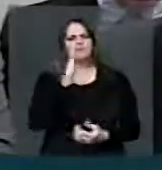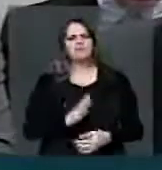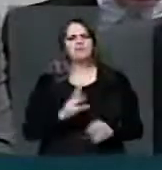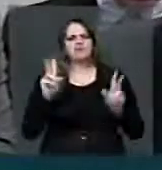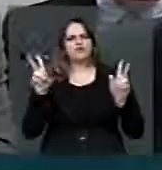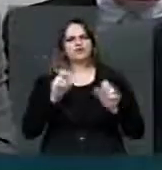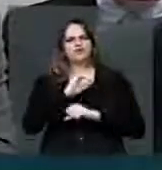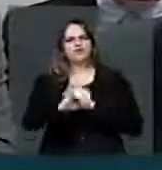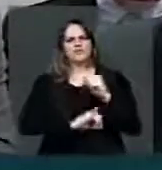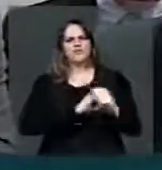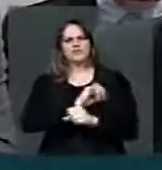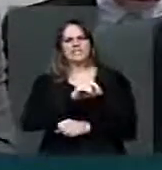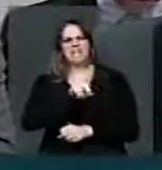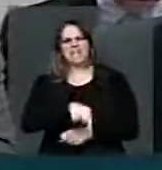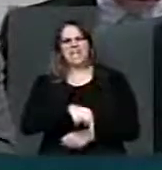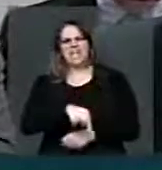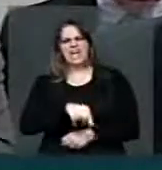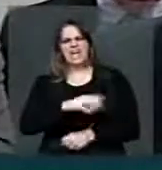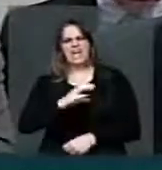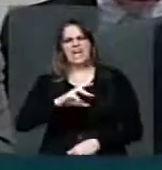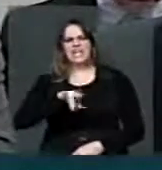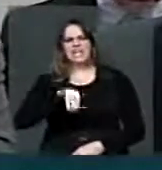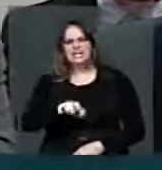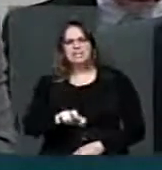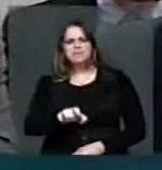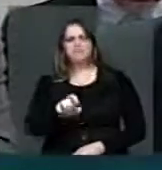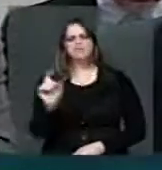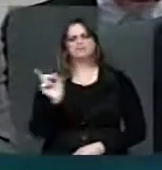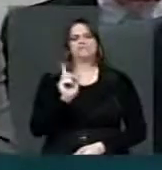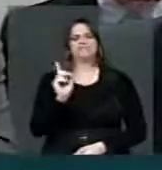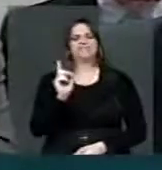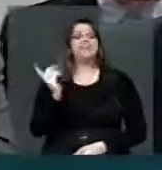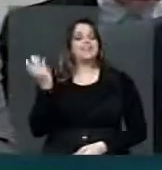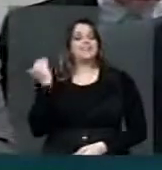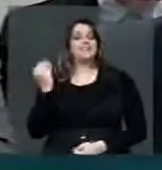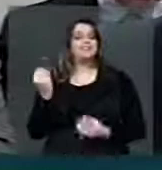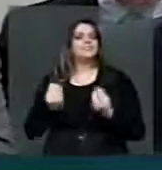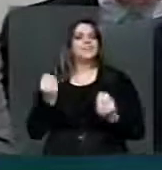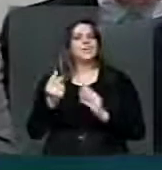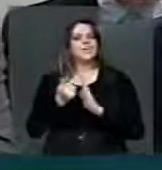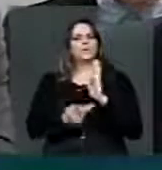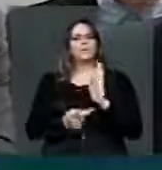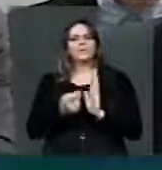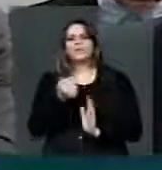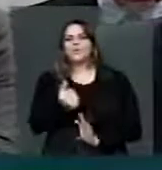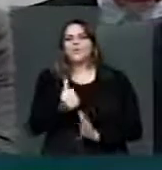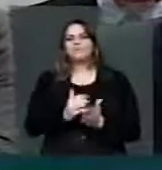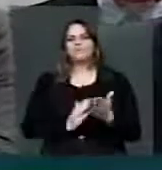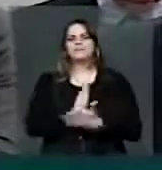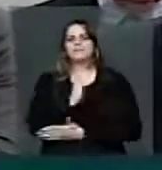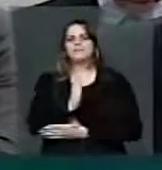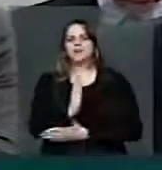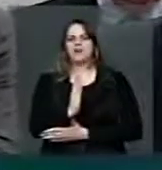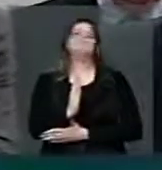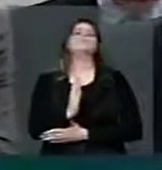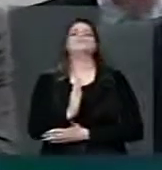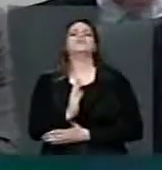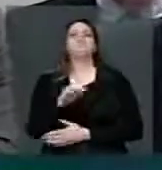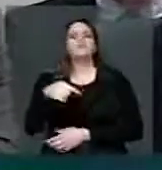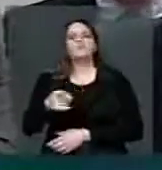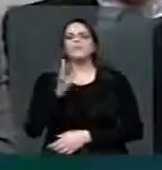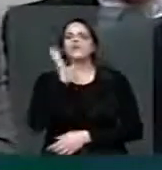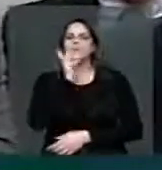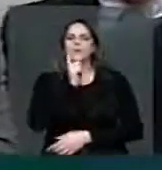seja uma palavra de criminalização. Naquela época, um projeto prestes a ser aprovado, depois demorou a ser aprovado, foi bastante